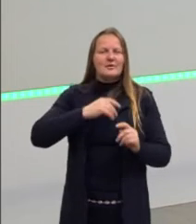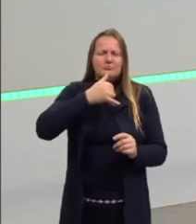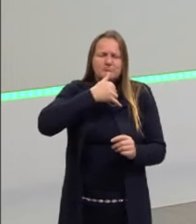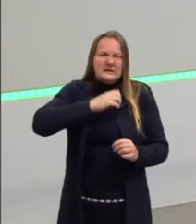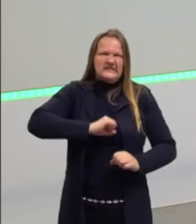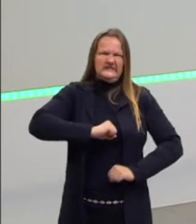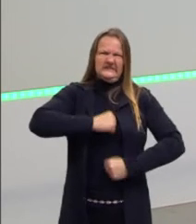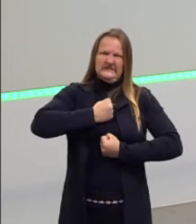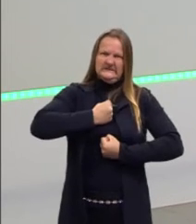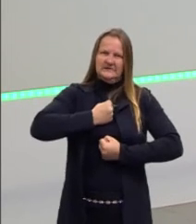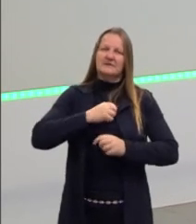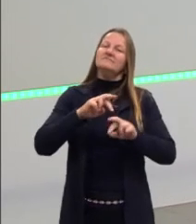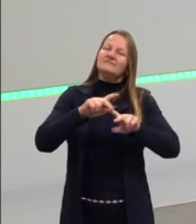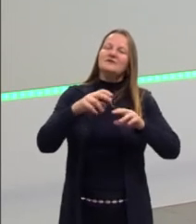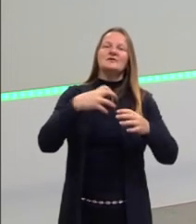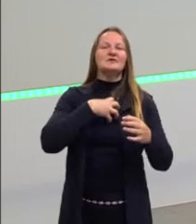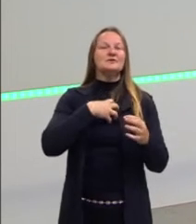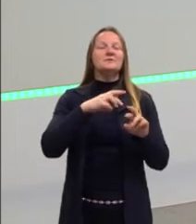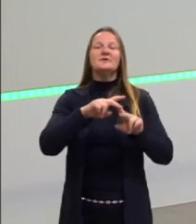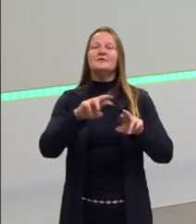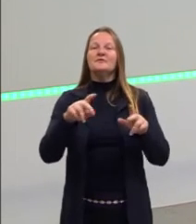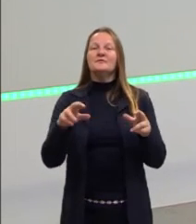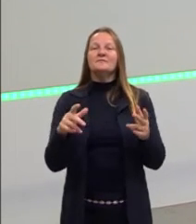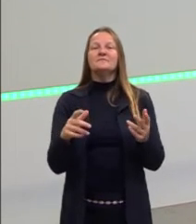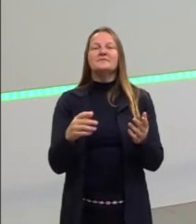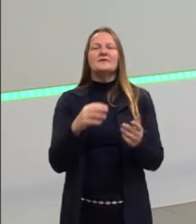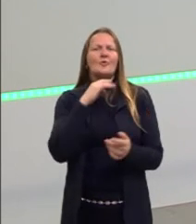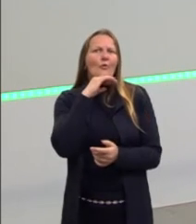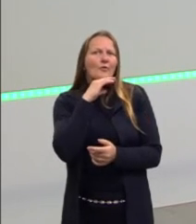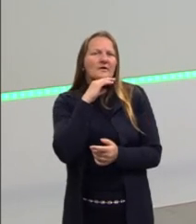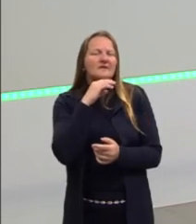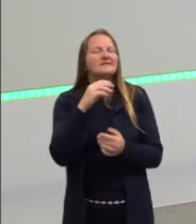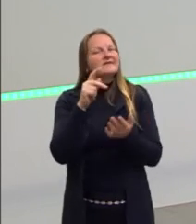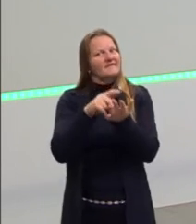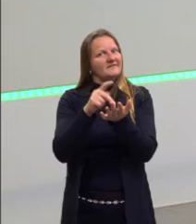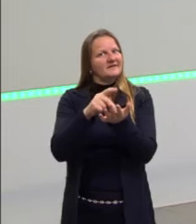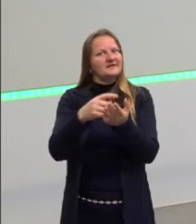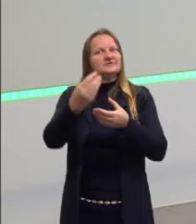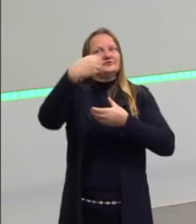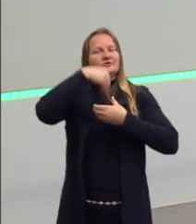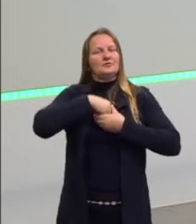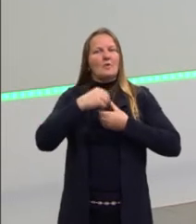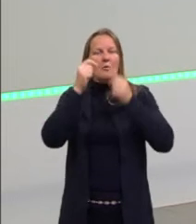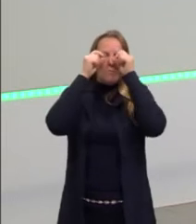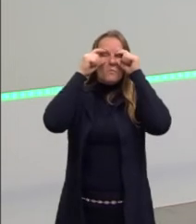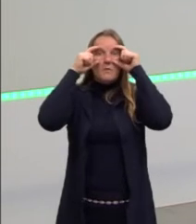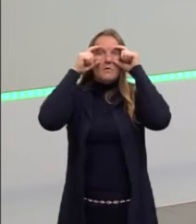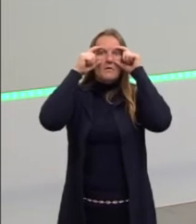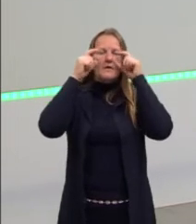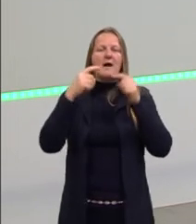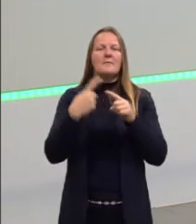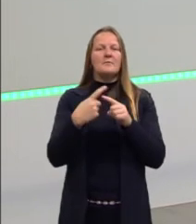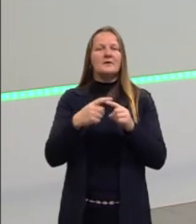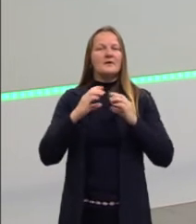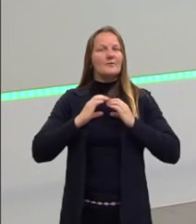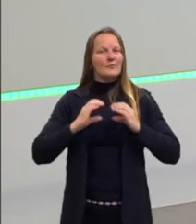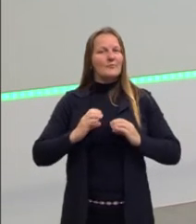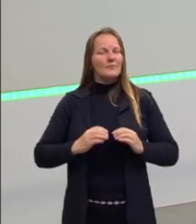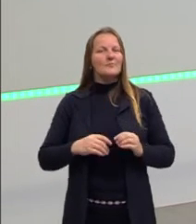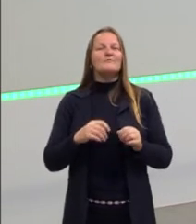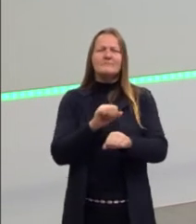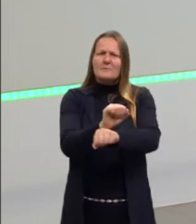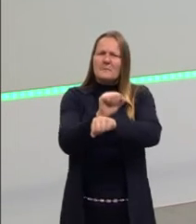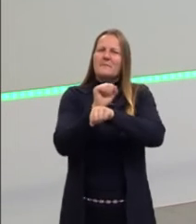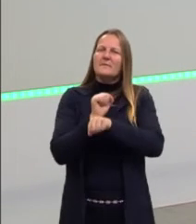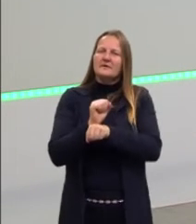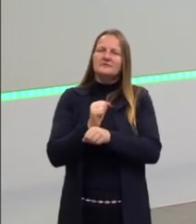raiva. Então, todos esses sentimentos rotulados como ruins, é um sinal de alerta para alguma coisa. Então, nós paramos,